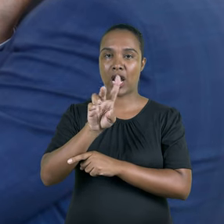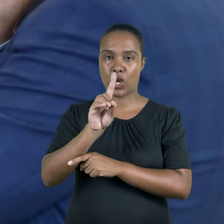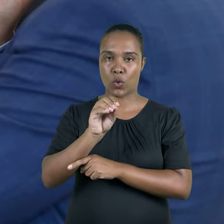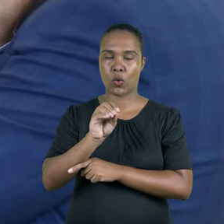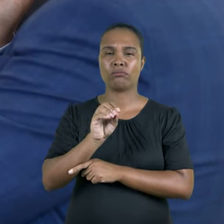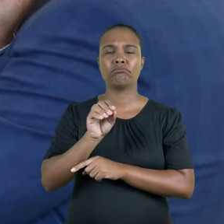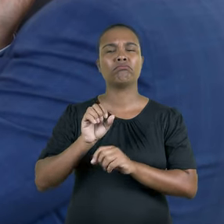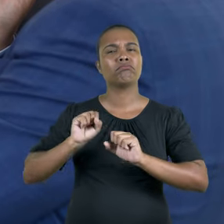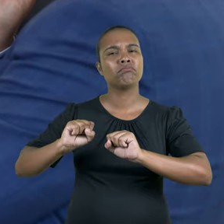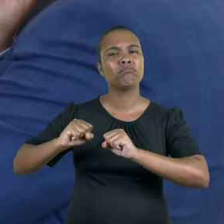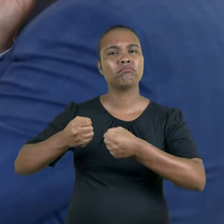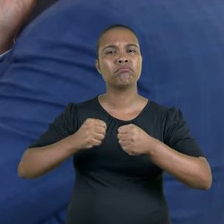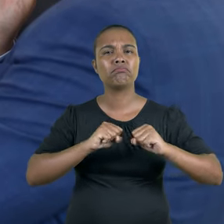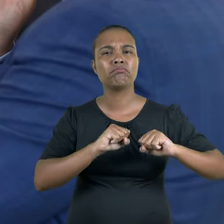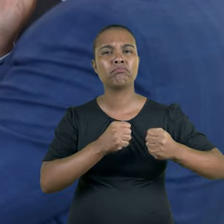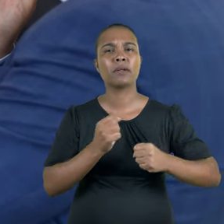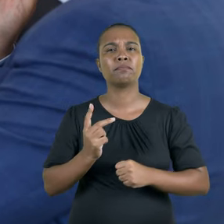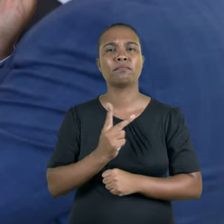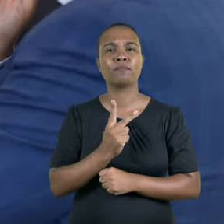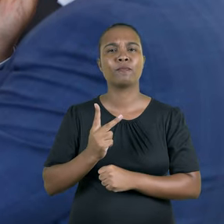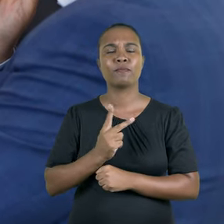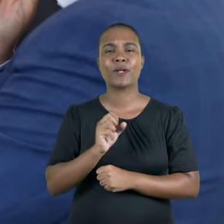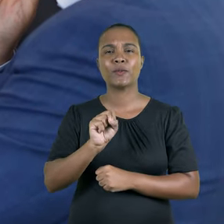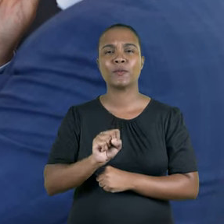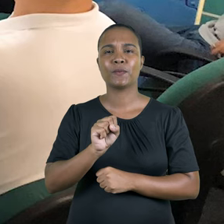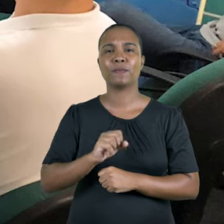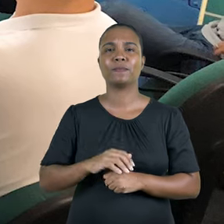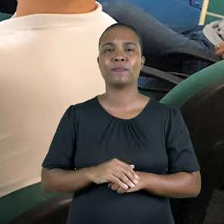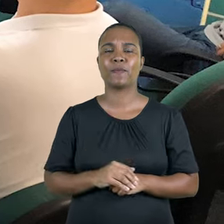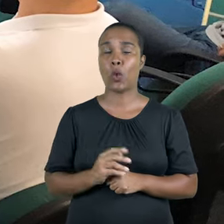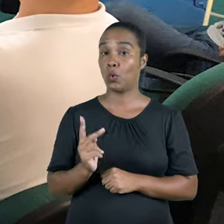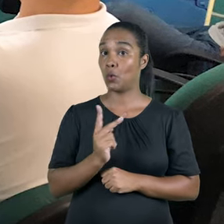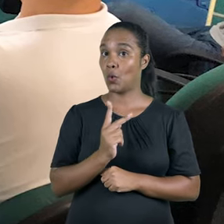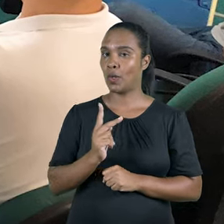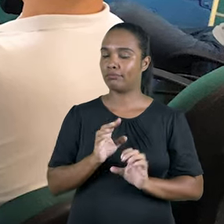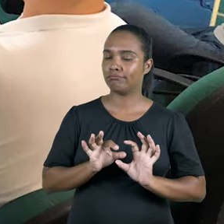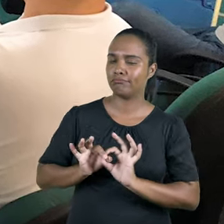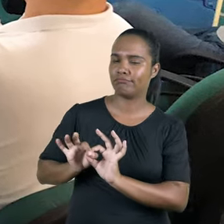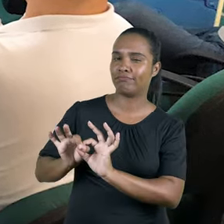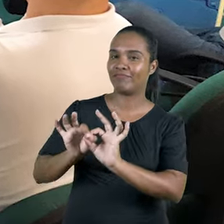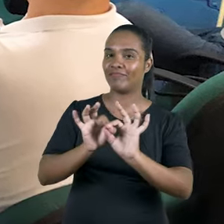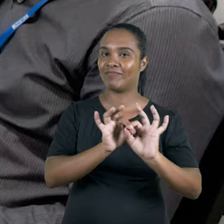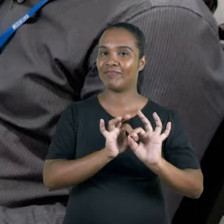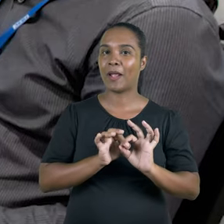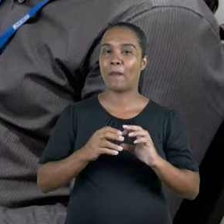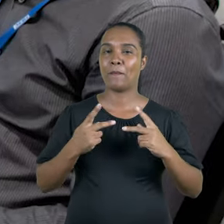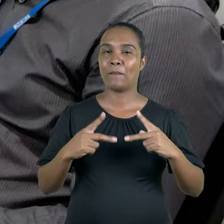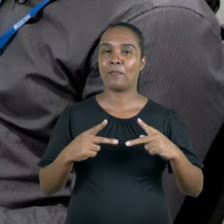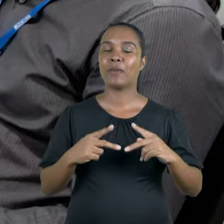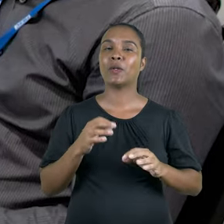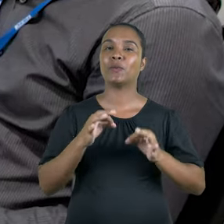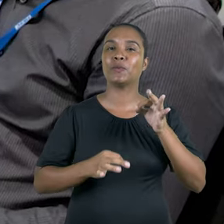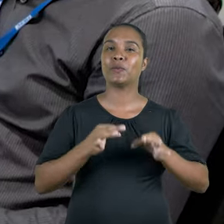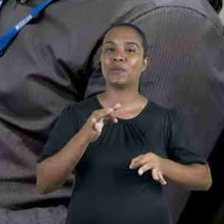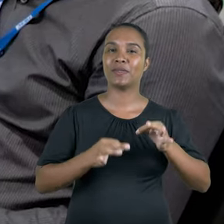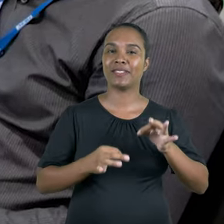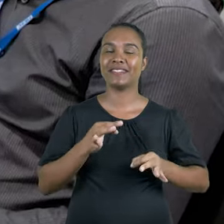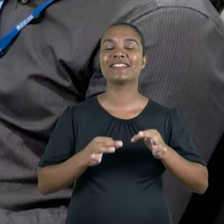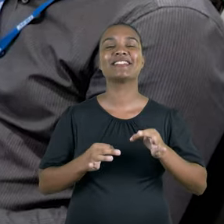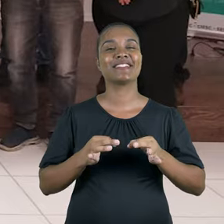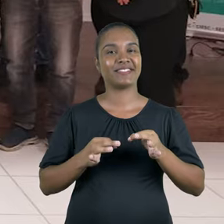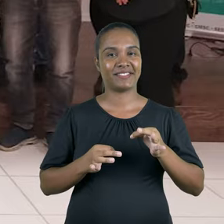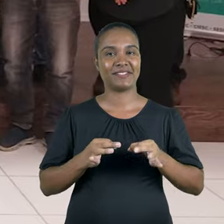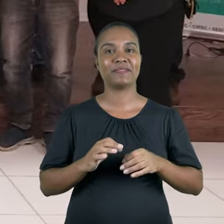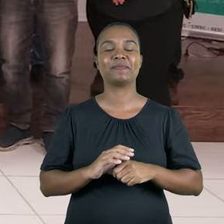o juiz Ricardo Jan, fortalecendo as ações na região. Atuam em conjunto com os coordenadores regionais, magistrados e